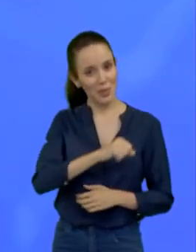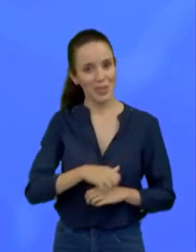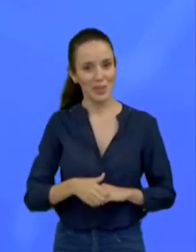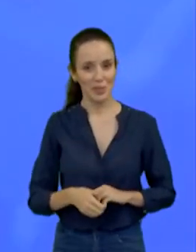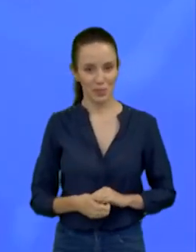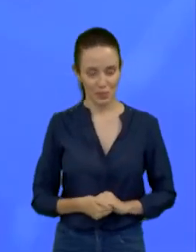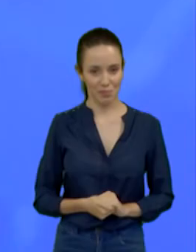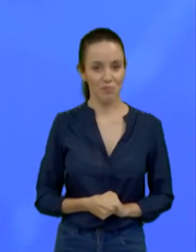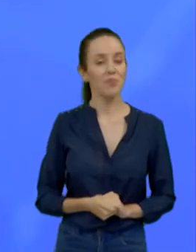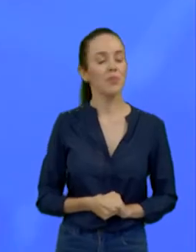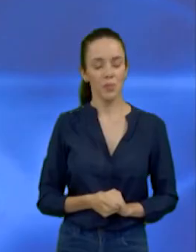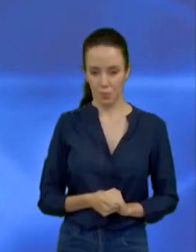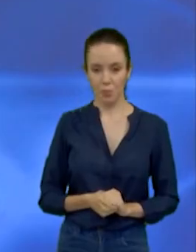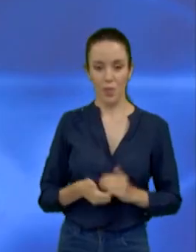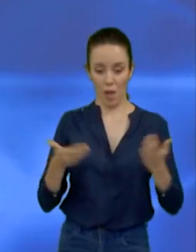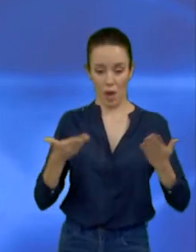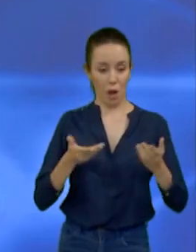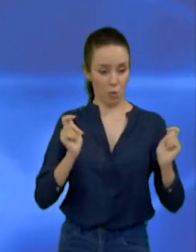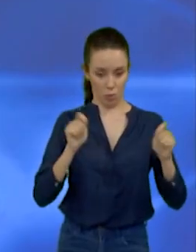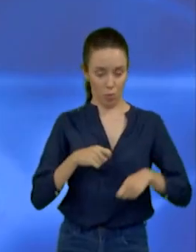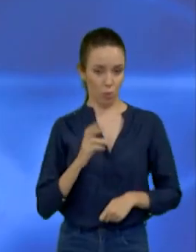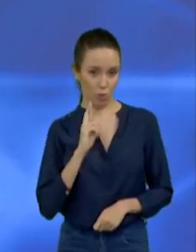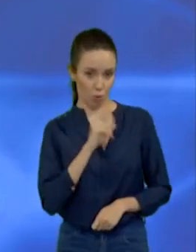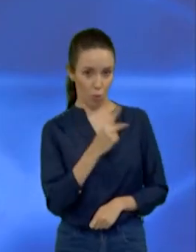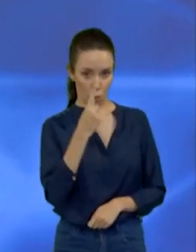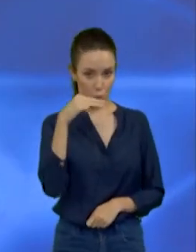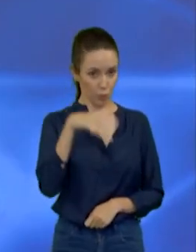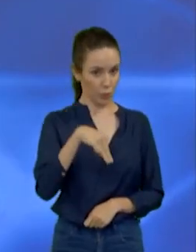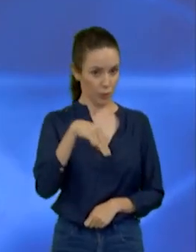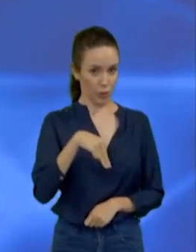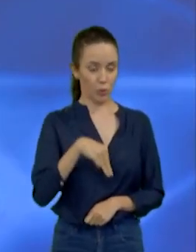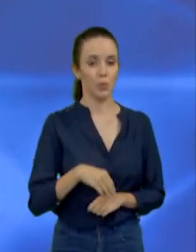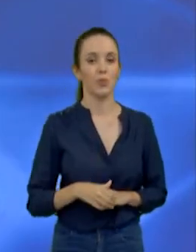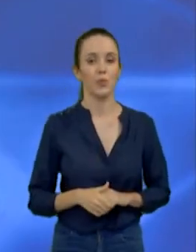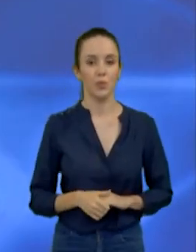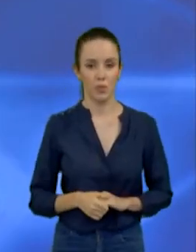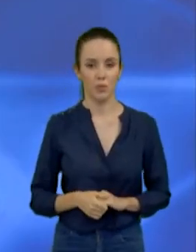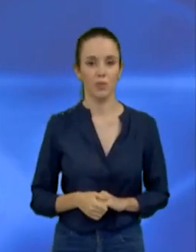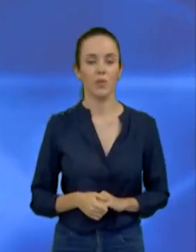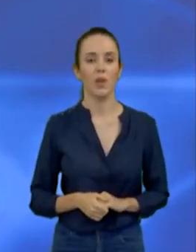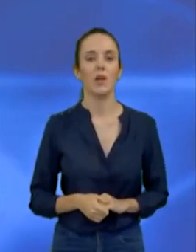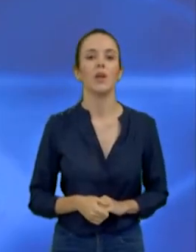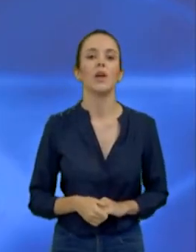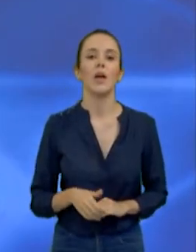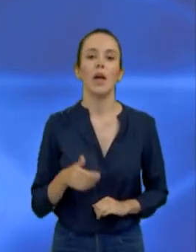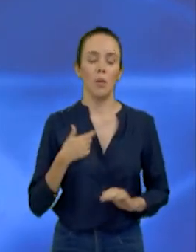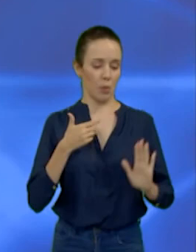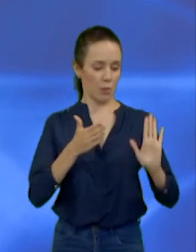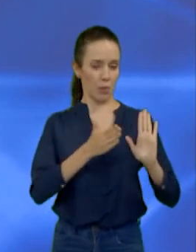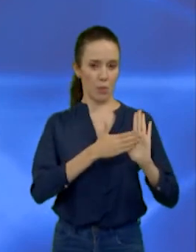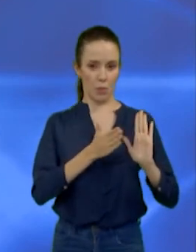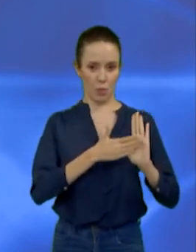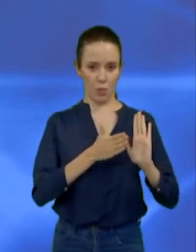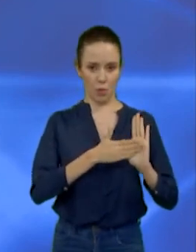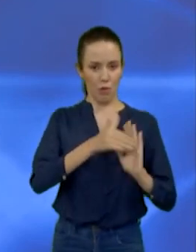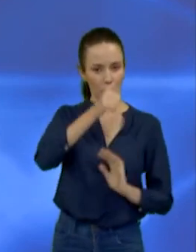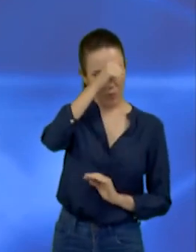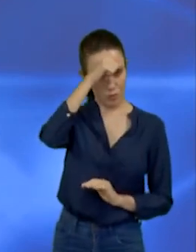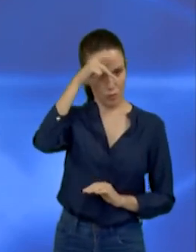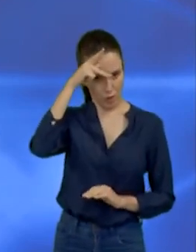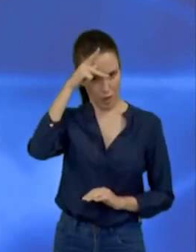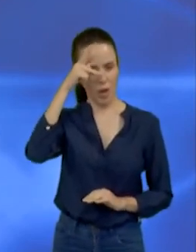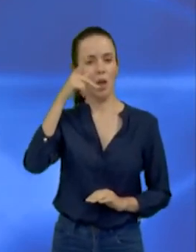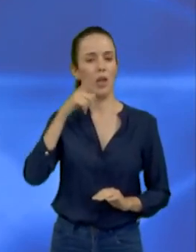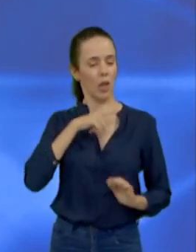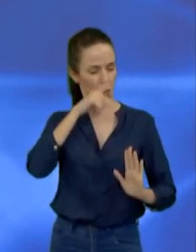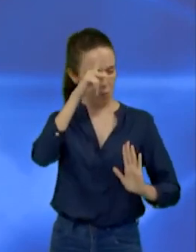Ok, candidato. Um minuto para a réplica do candidato Hamilton Pacheco. Temos dentro do nosso plano de governo projetos bons para